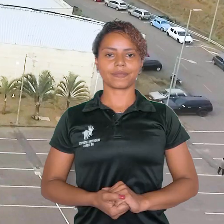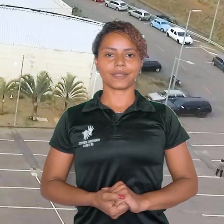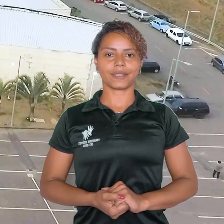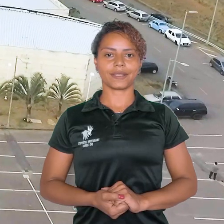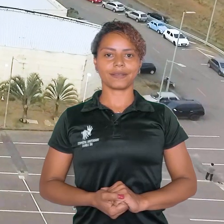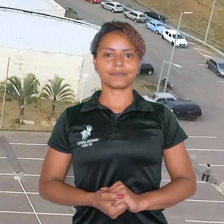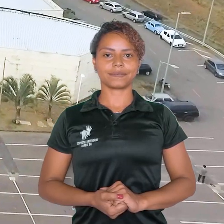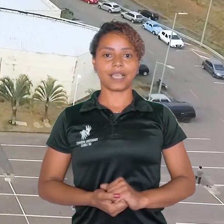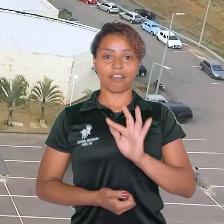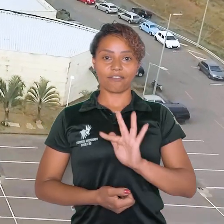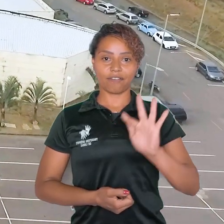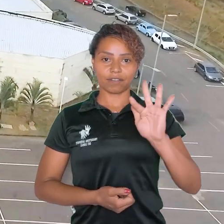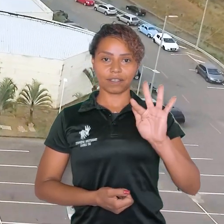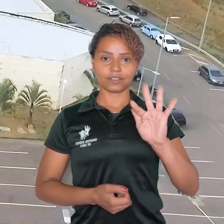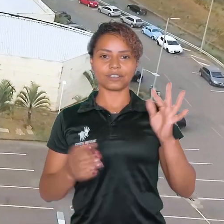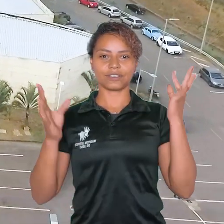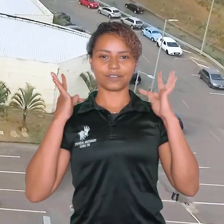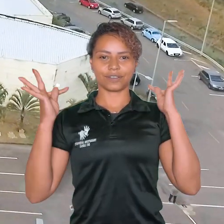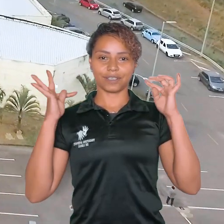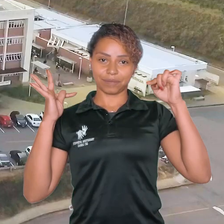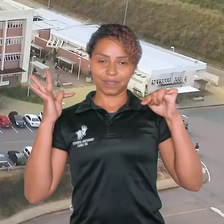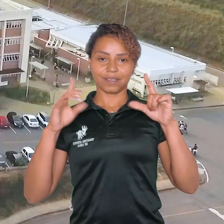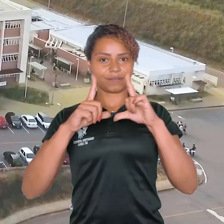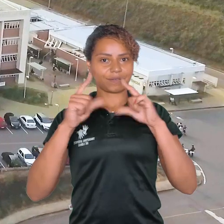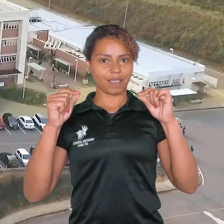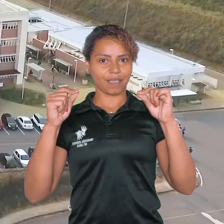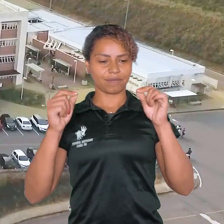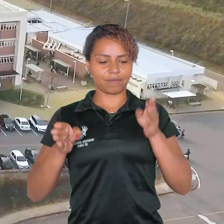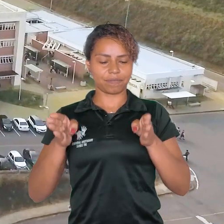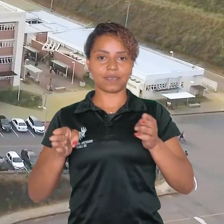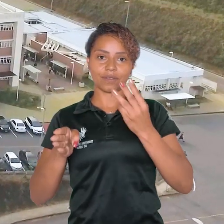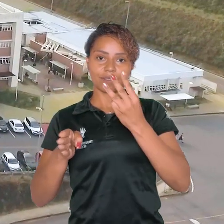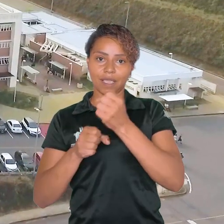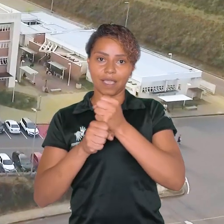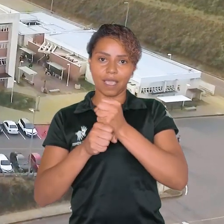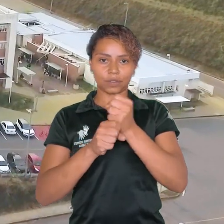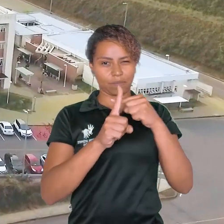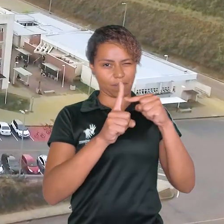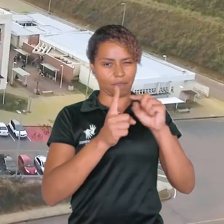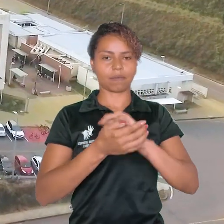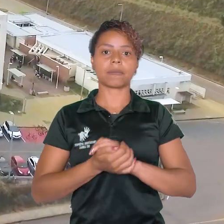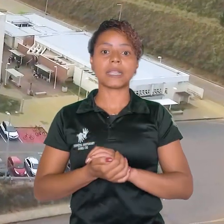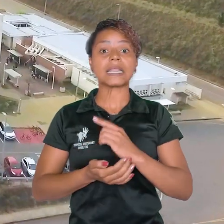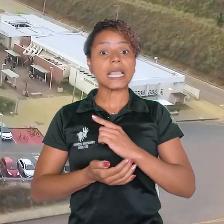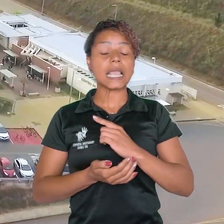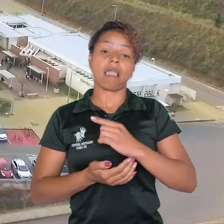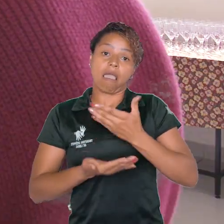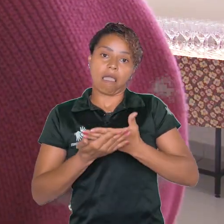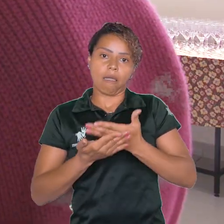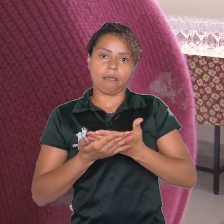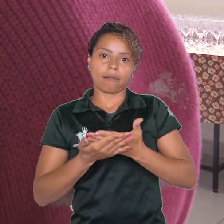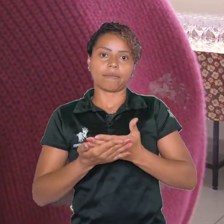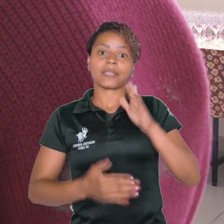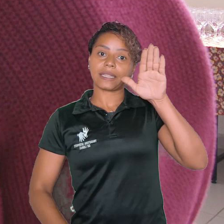O curso de turismo da UFJF tem a duração de três anos e meio e as aulas se concentram basicamente no turno da